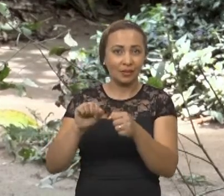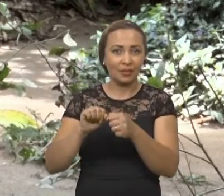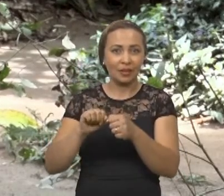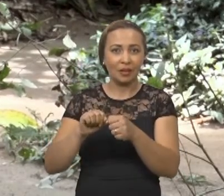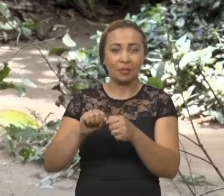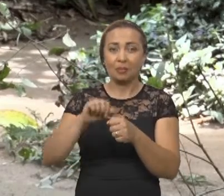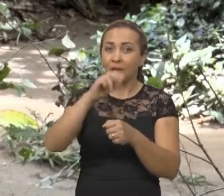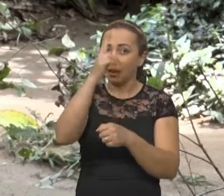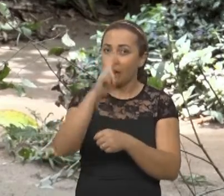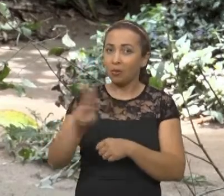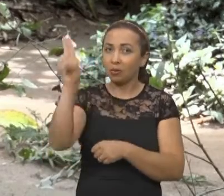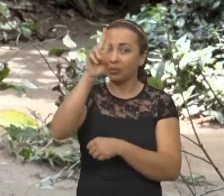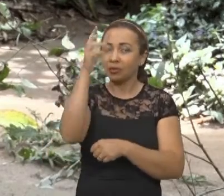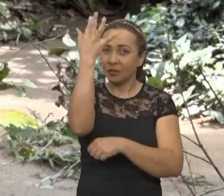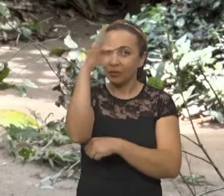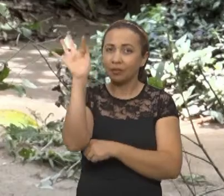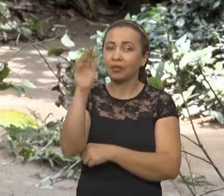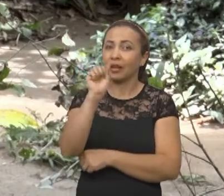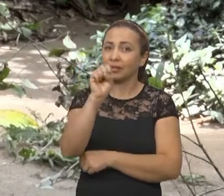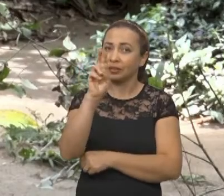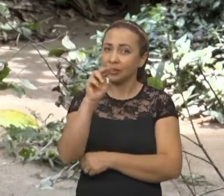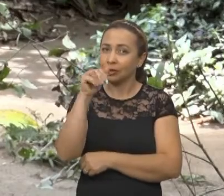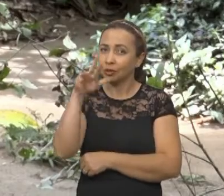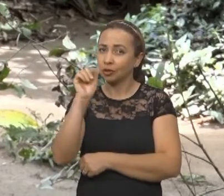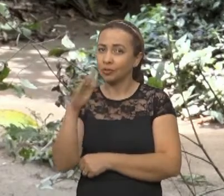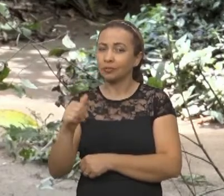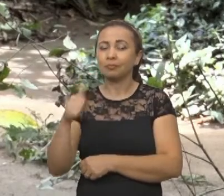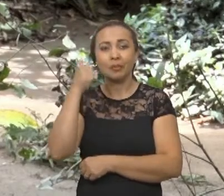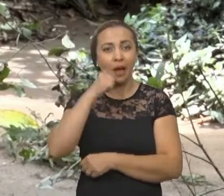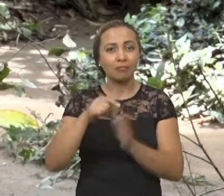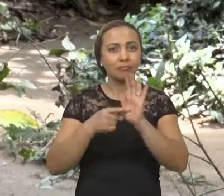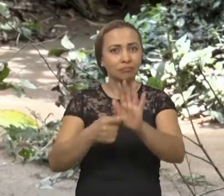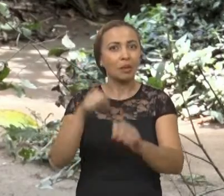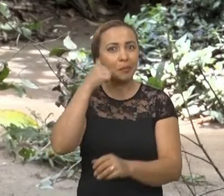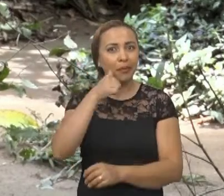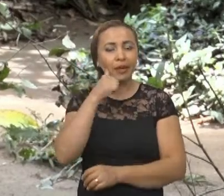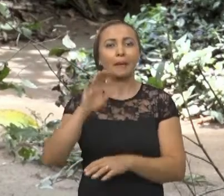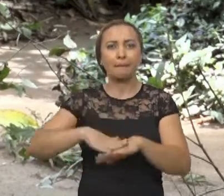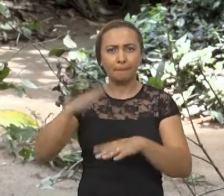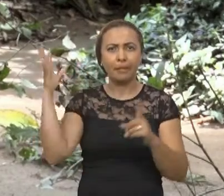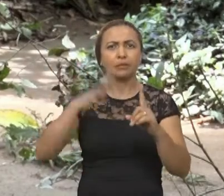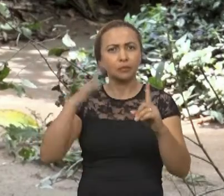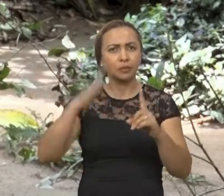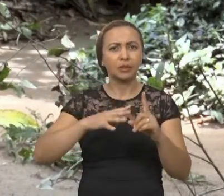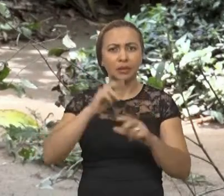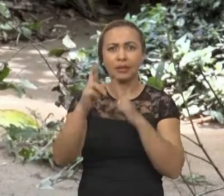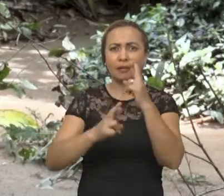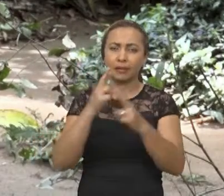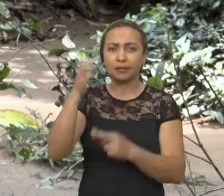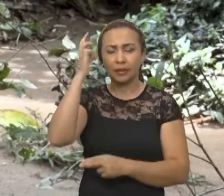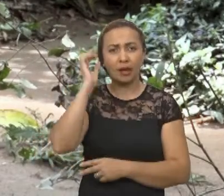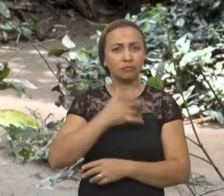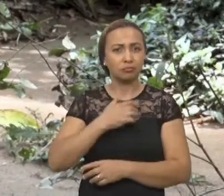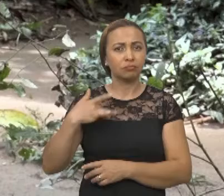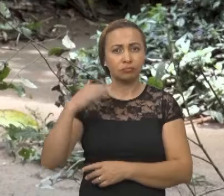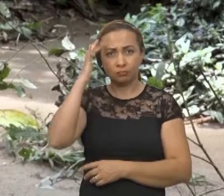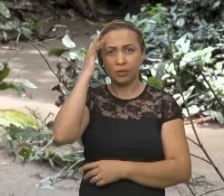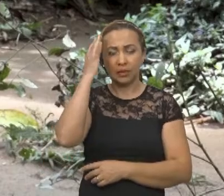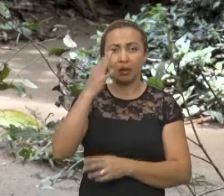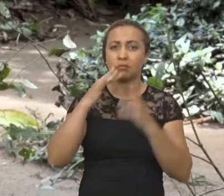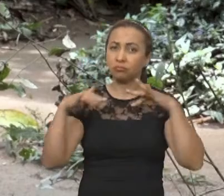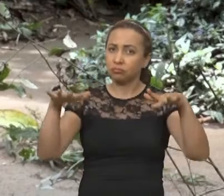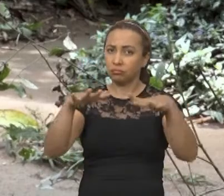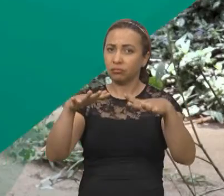feita pela Universidade Federal de Sergipe mostra que as mulheres são as mais afetadas em relação à saúde mental durante a